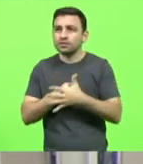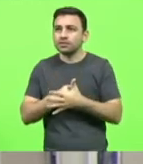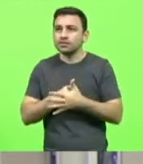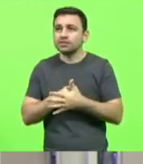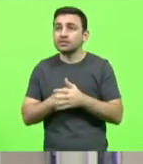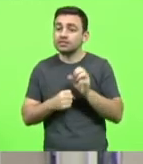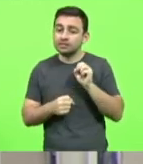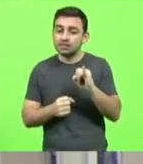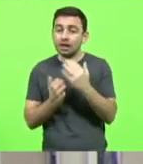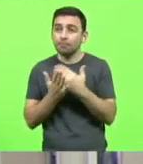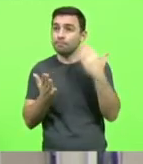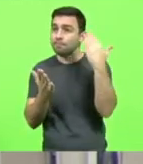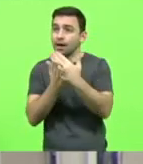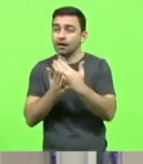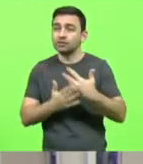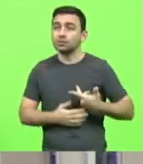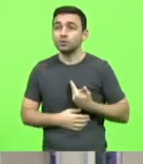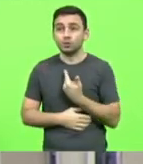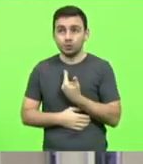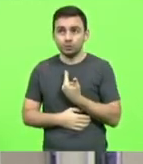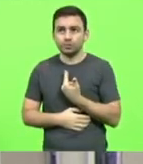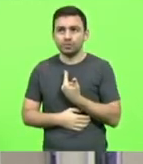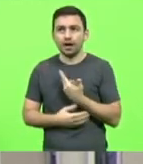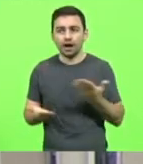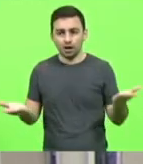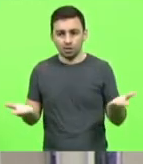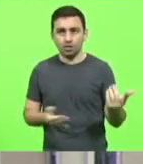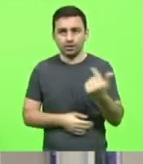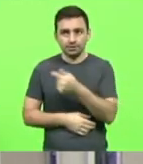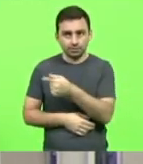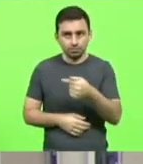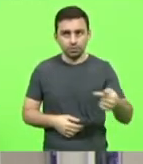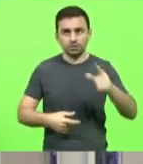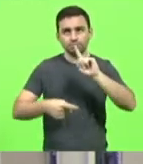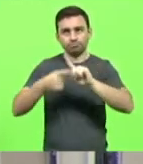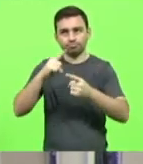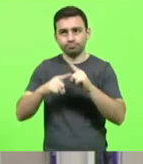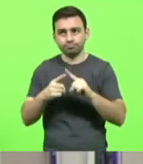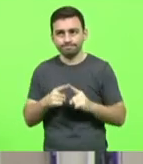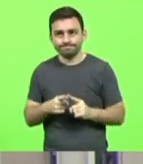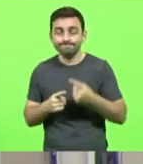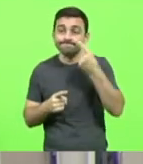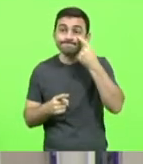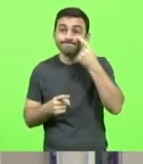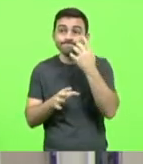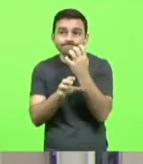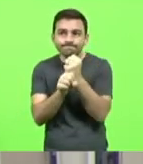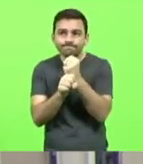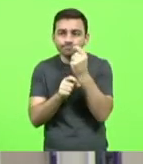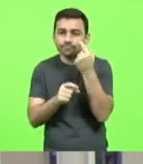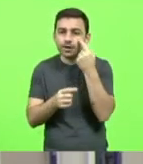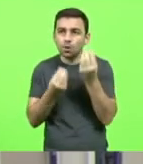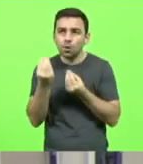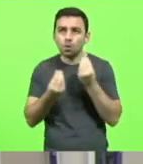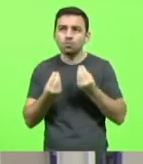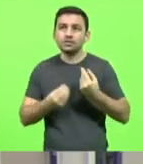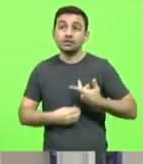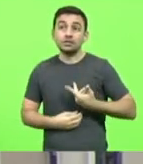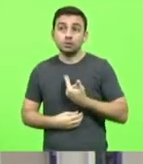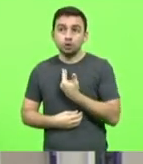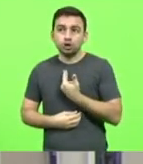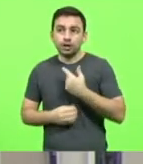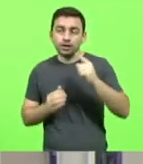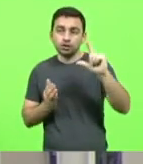número grande de cirurgias. Mas, esta semana, está sendo discutido uma equação para aquelas cirurgias que demandarem menos